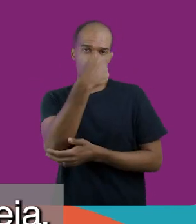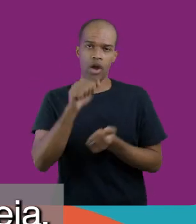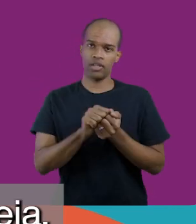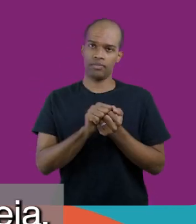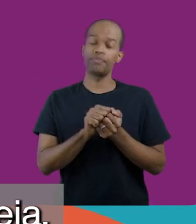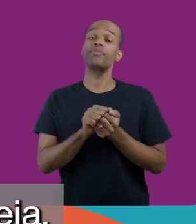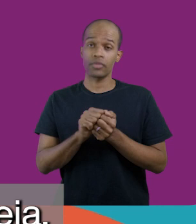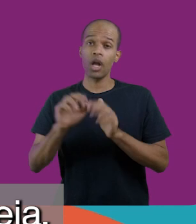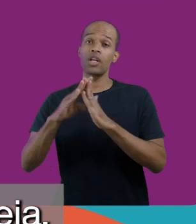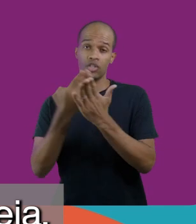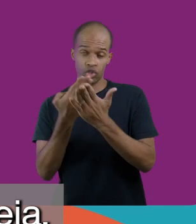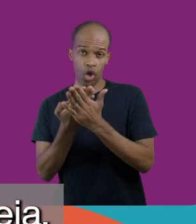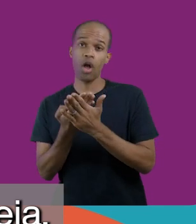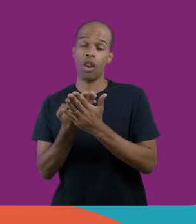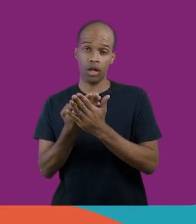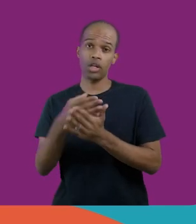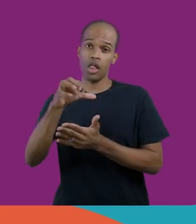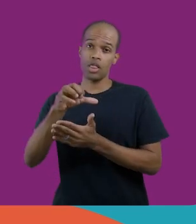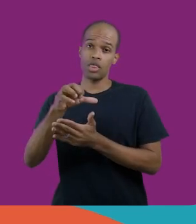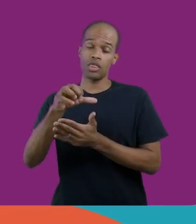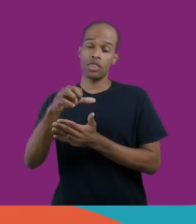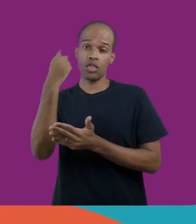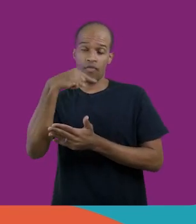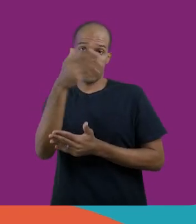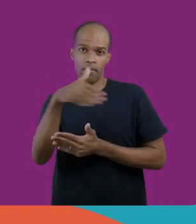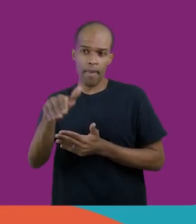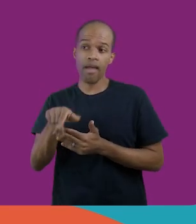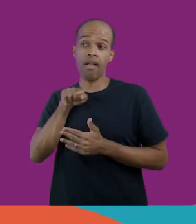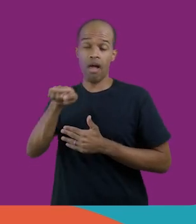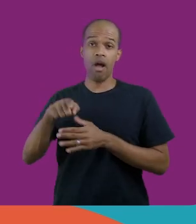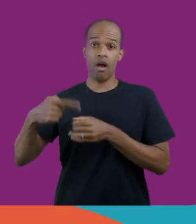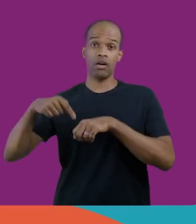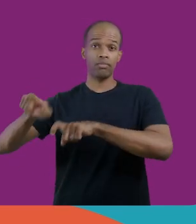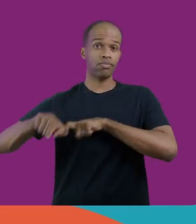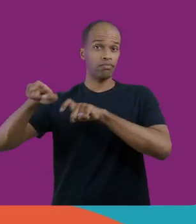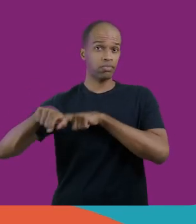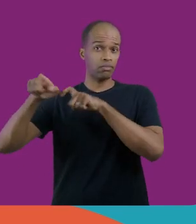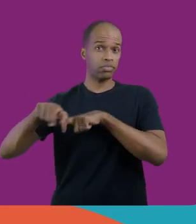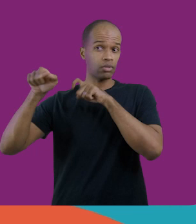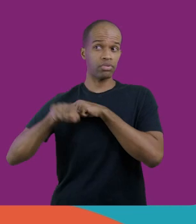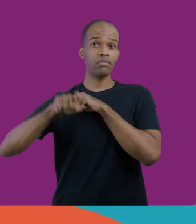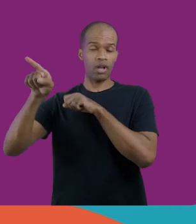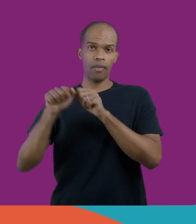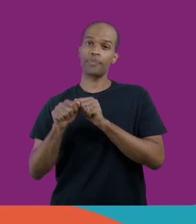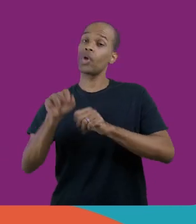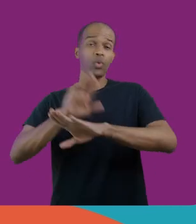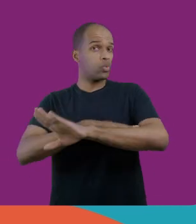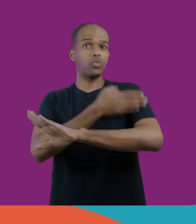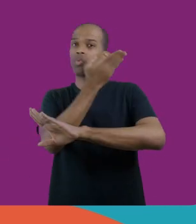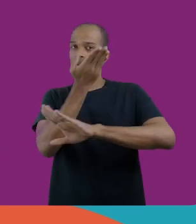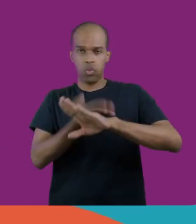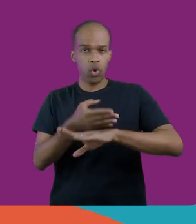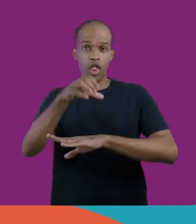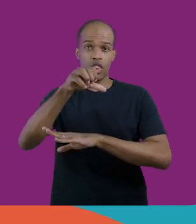escolas no modelo de nove horas e meia, no modelo rural, ou seja, escolas do campo, em tempo